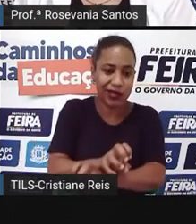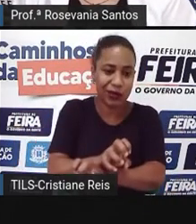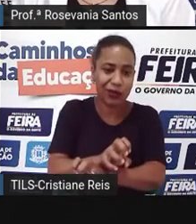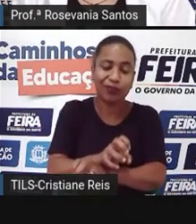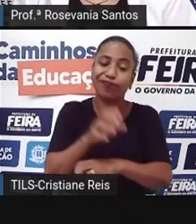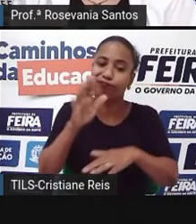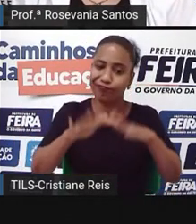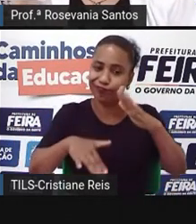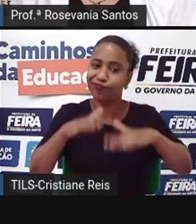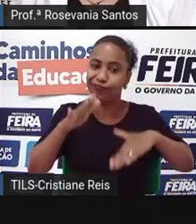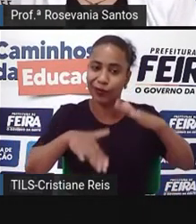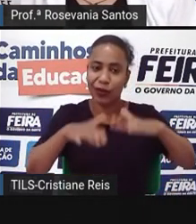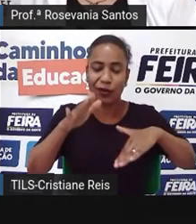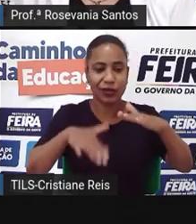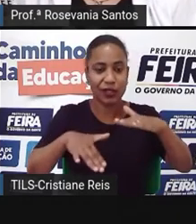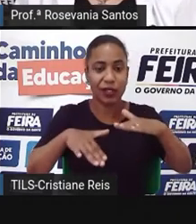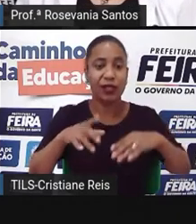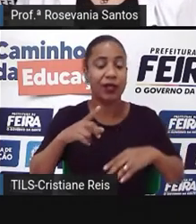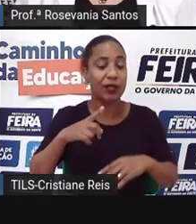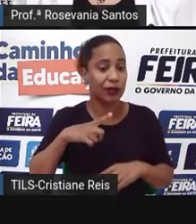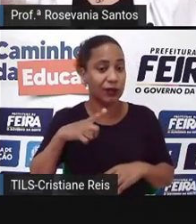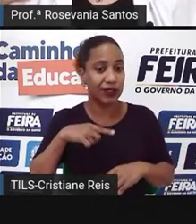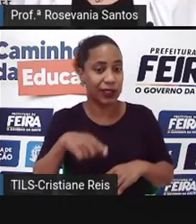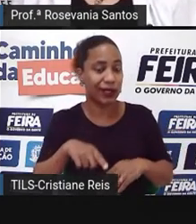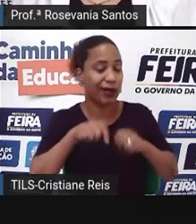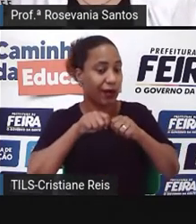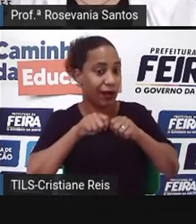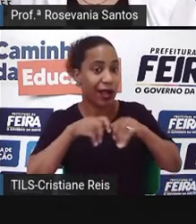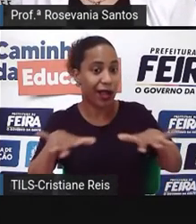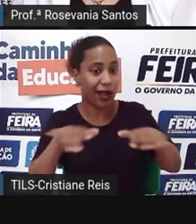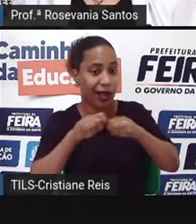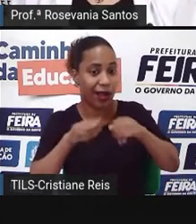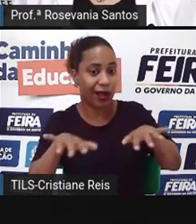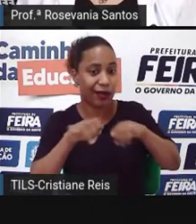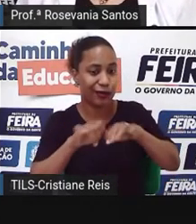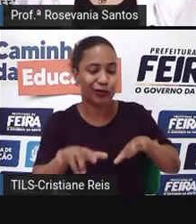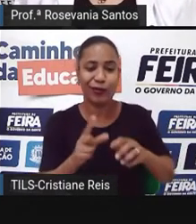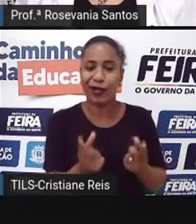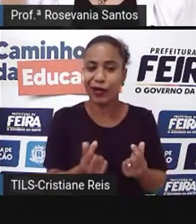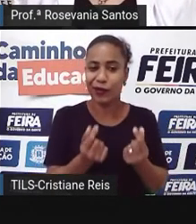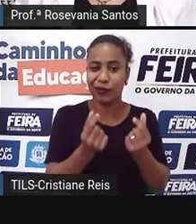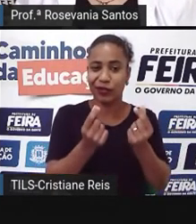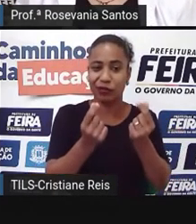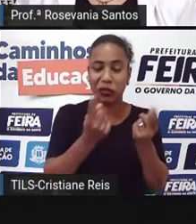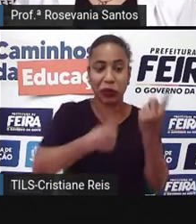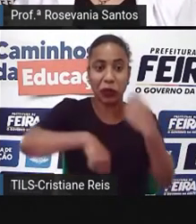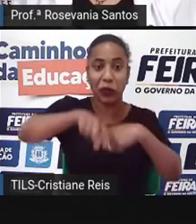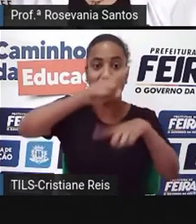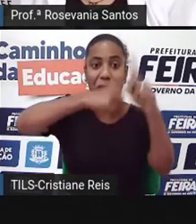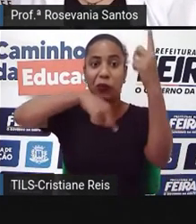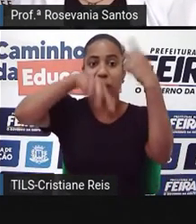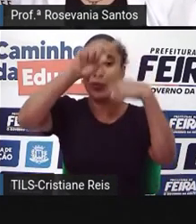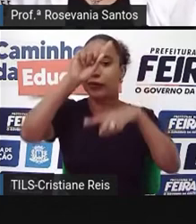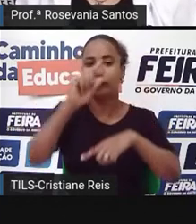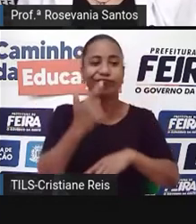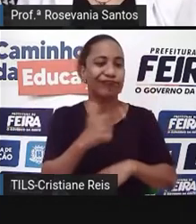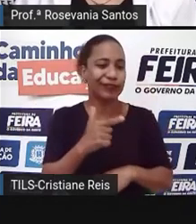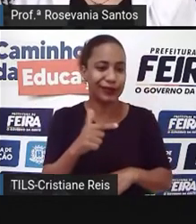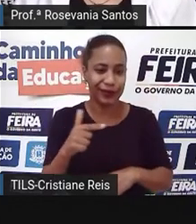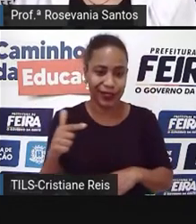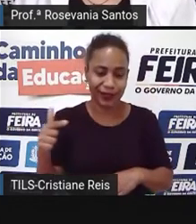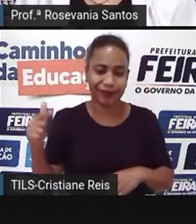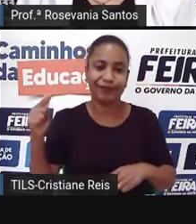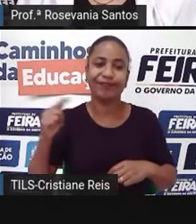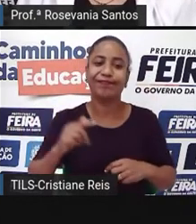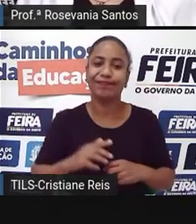naquele espaço, embora se gaste muito, precise de muitas áreas, mas em compensação não